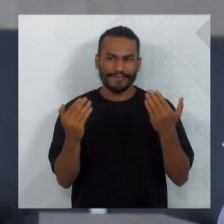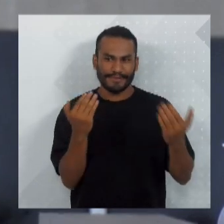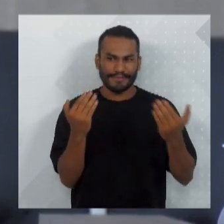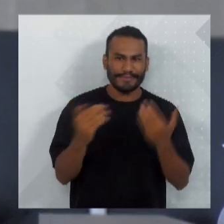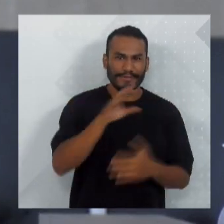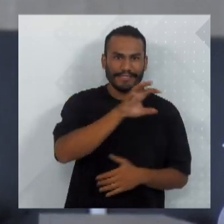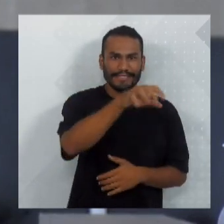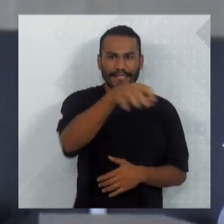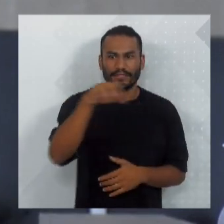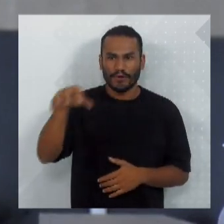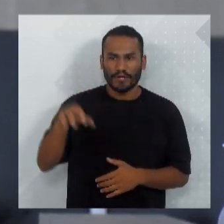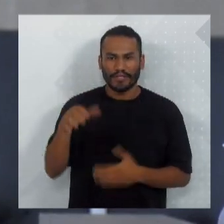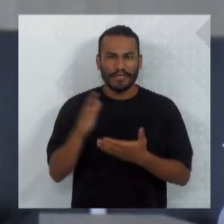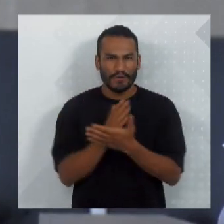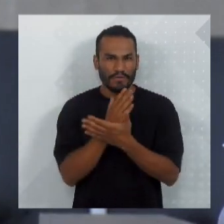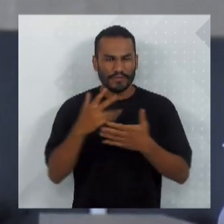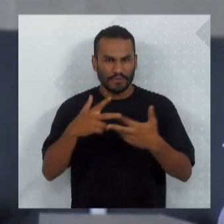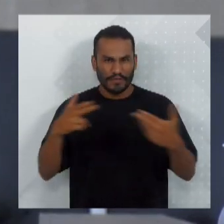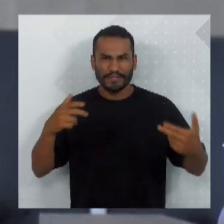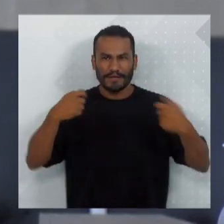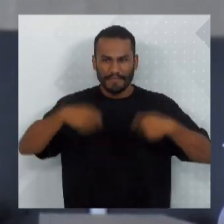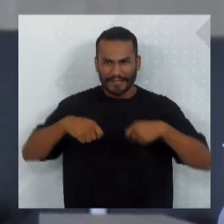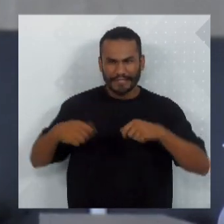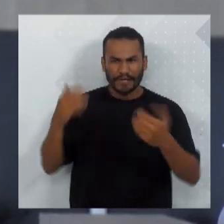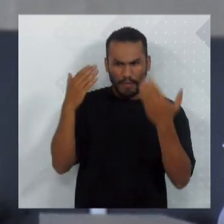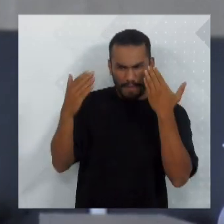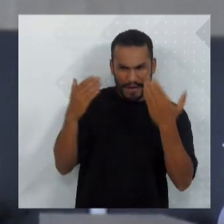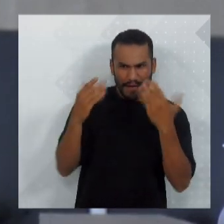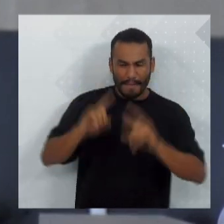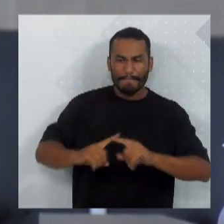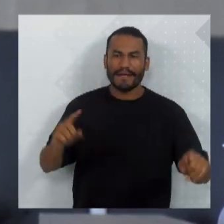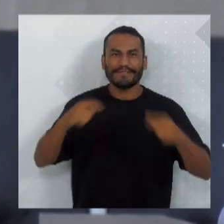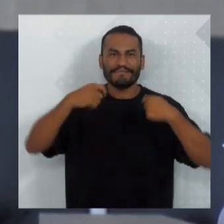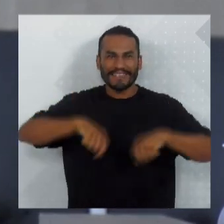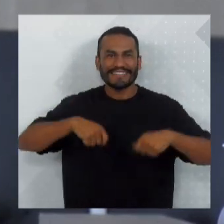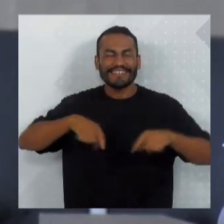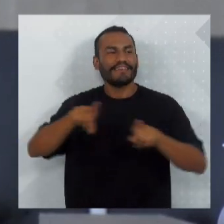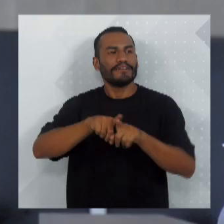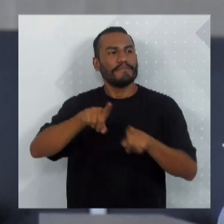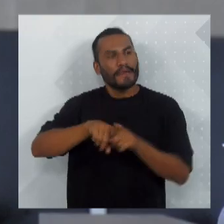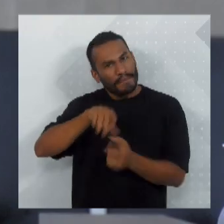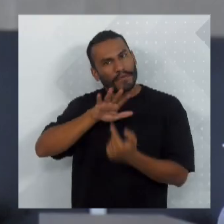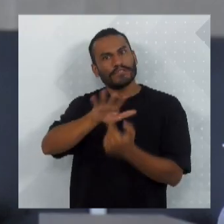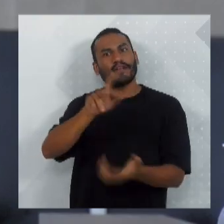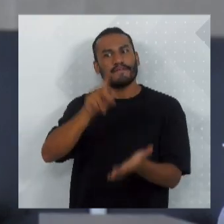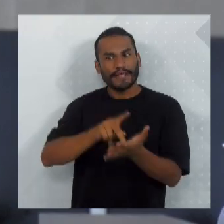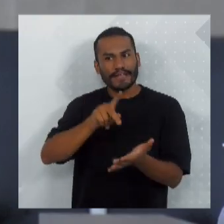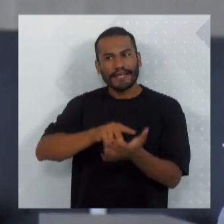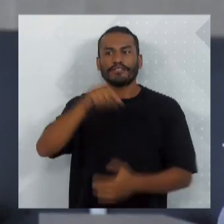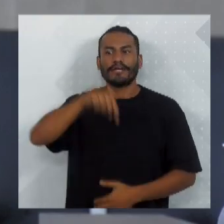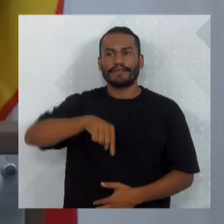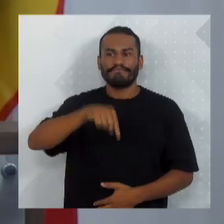setores, algumas coisas, sim. Acho que temos que fazer comparativo, mas temos que trazer também a verdade aqui nessa tribuna.